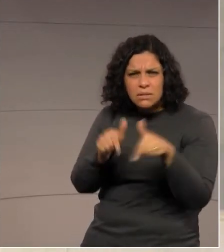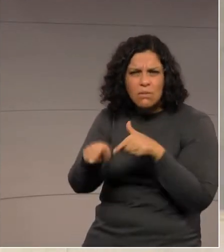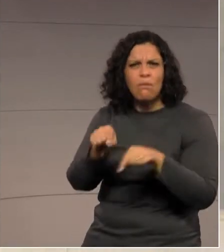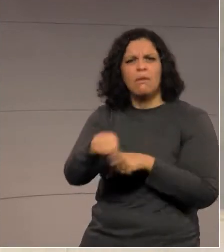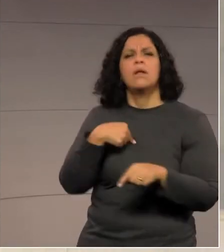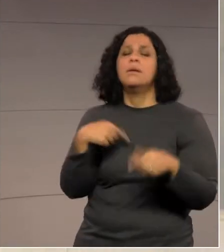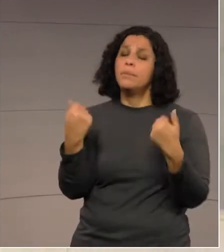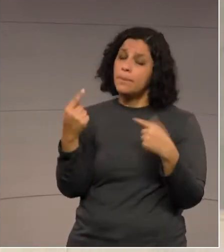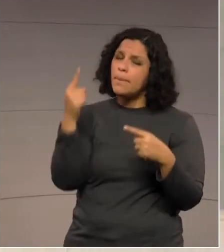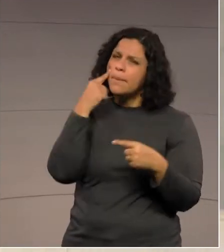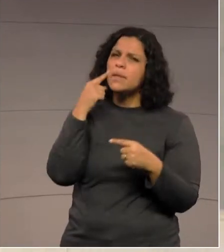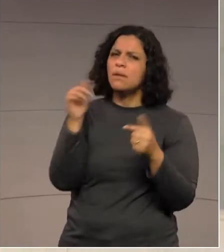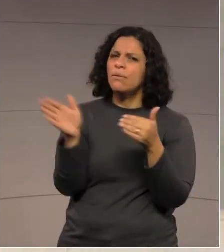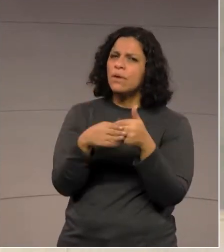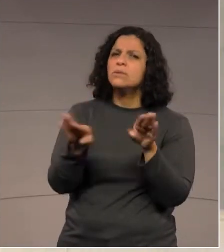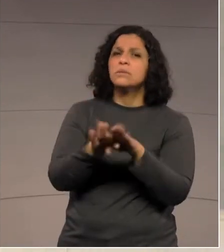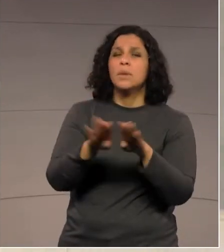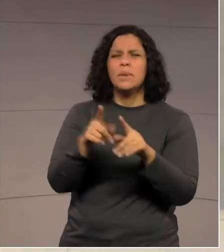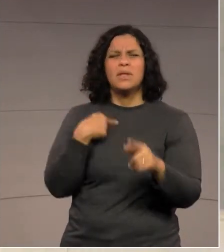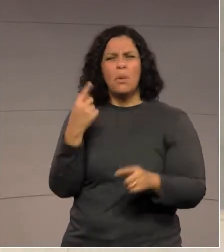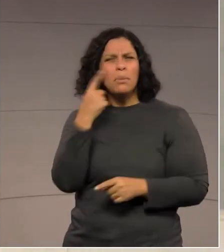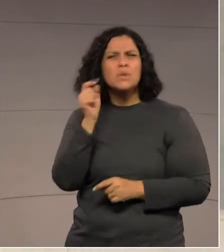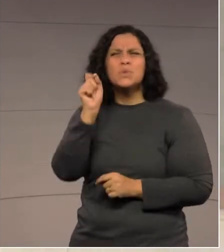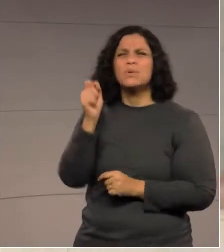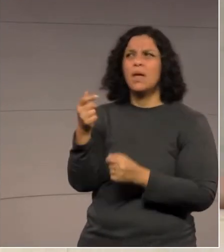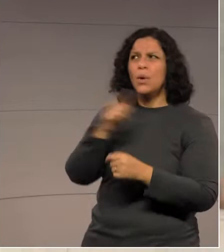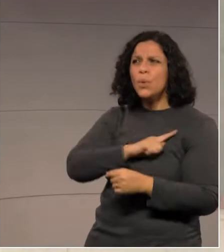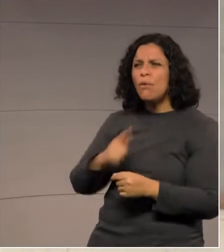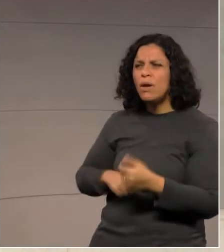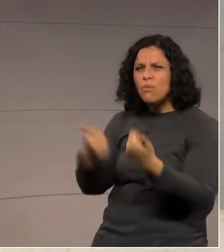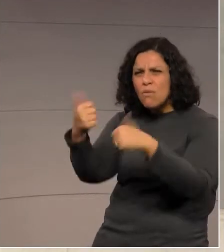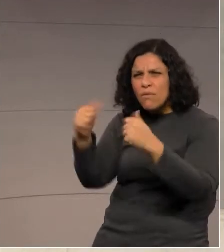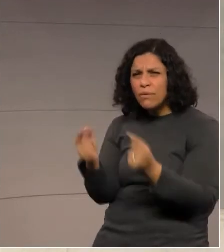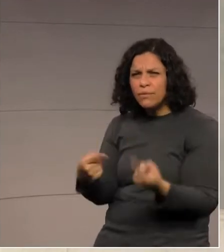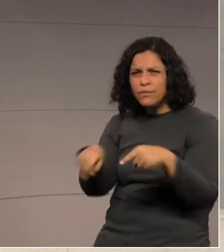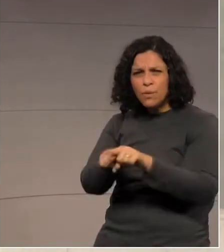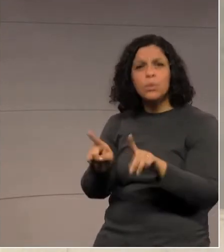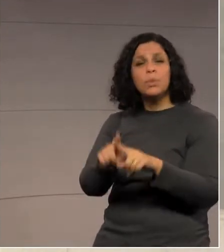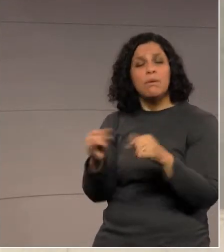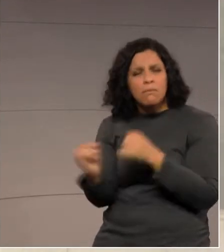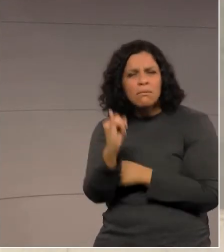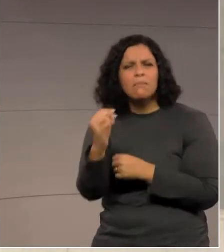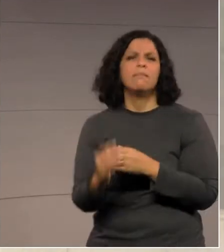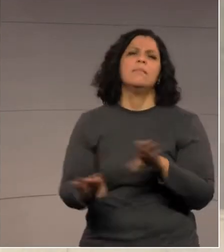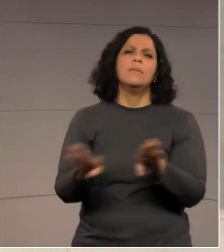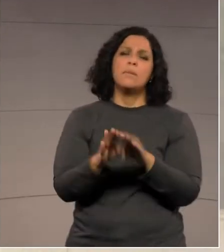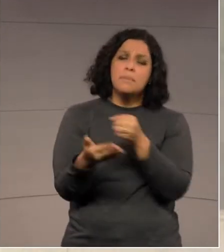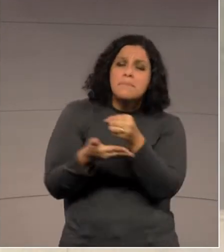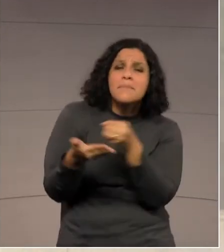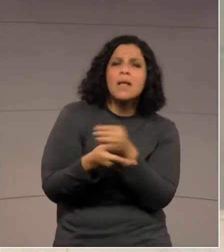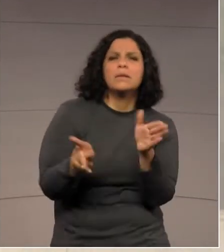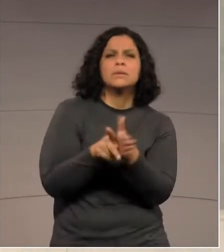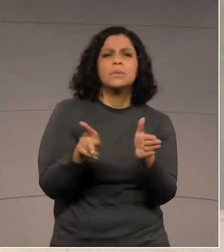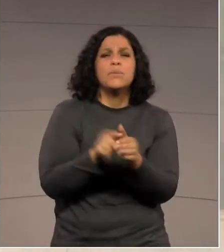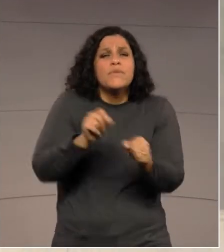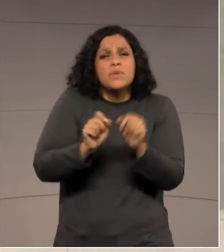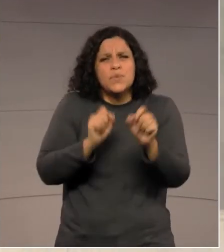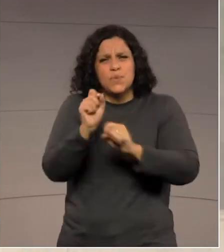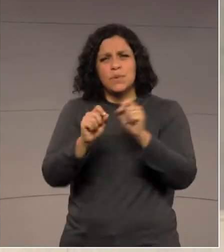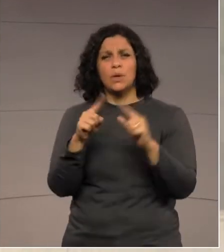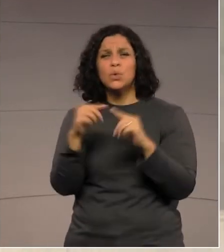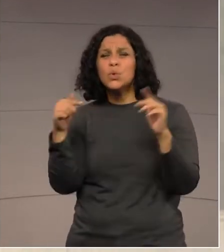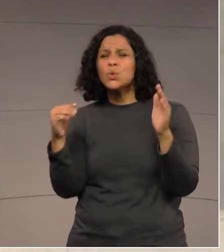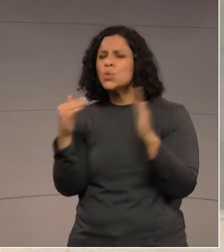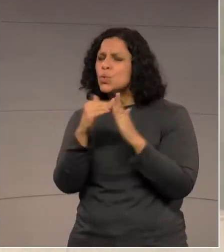o governo do Estado teria que fazer uma reanálise de uma questão absolutamente fundamental, que era fazer com que todas